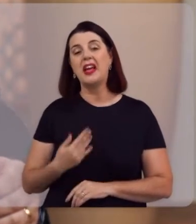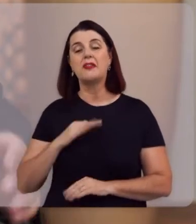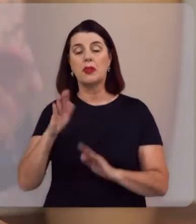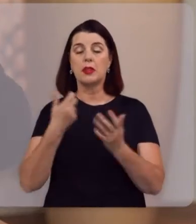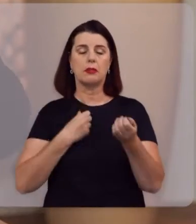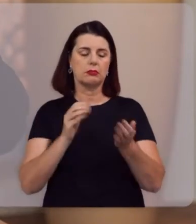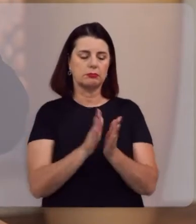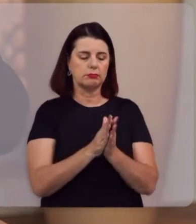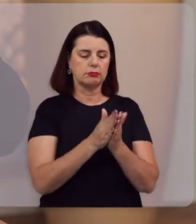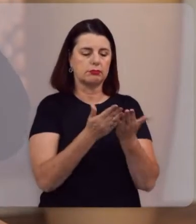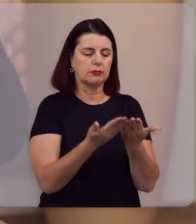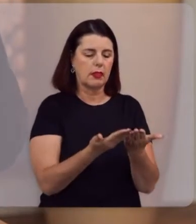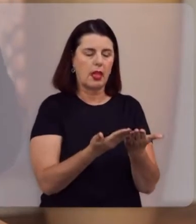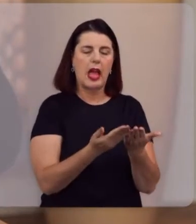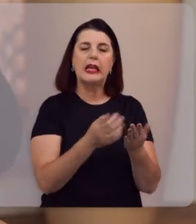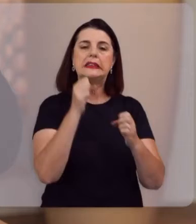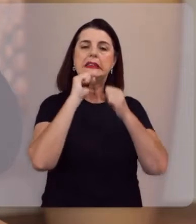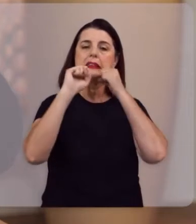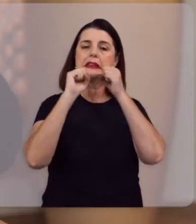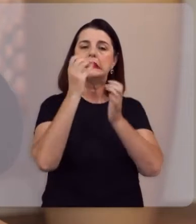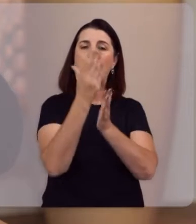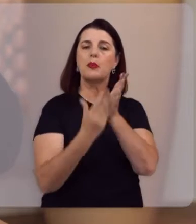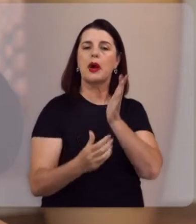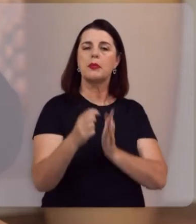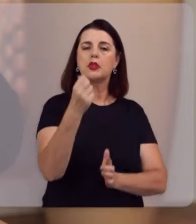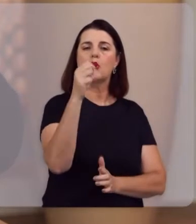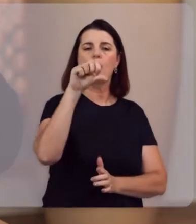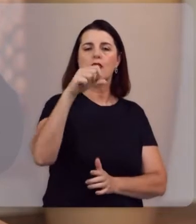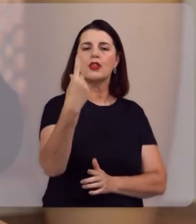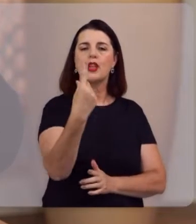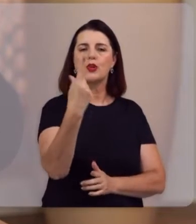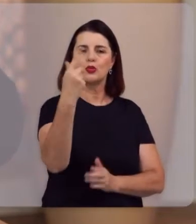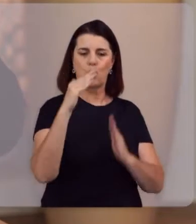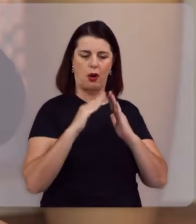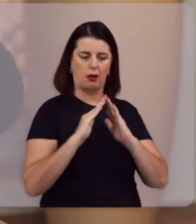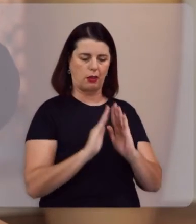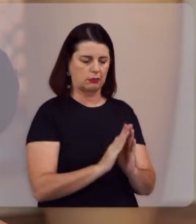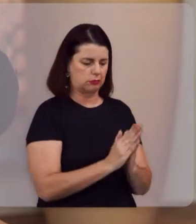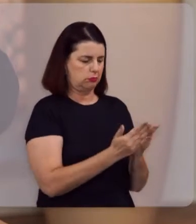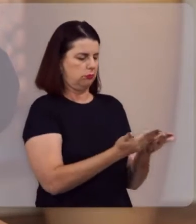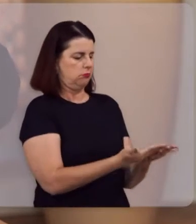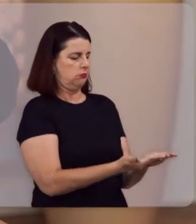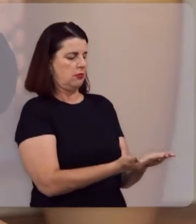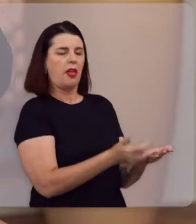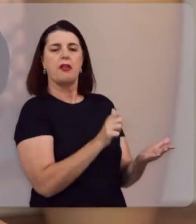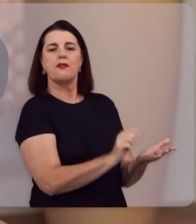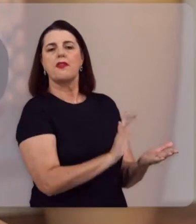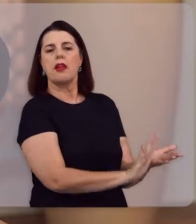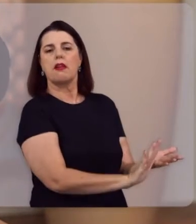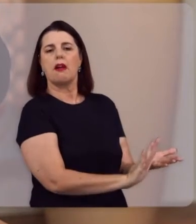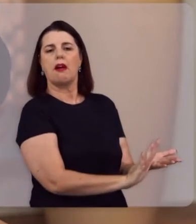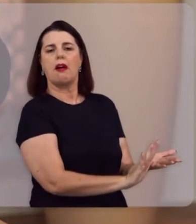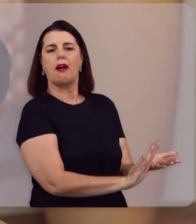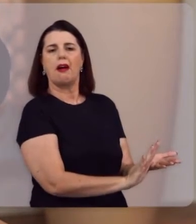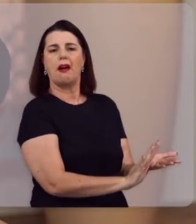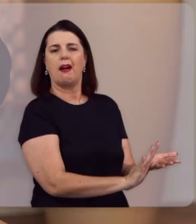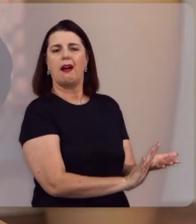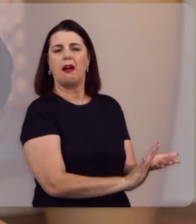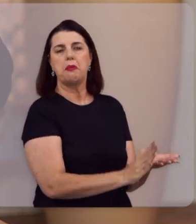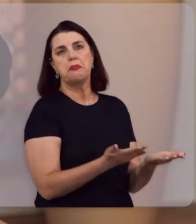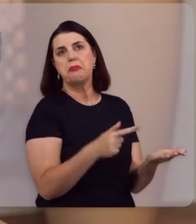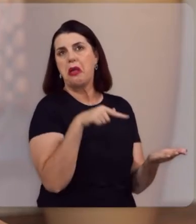que deixam a Bíblia aberta no Salmo 91 na sua casa, como se a Bíblia aberta no Salmo 91 fosse